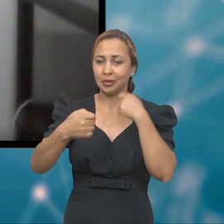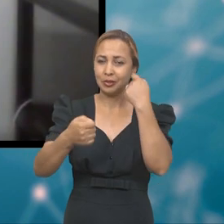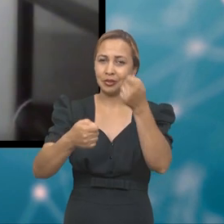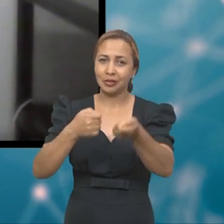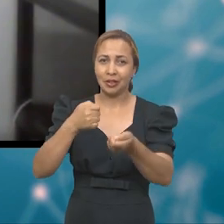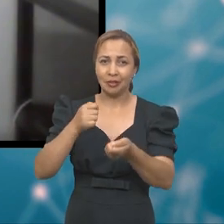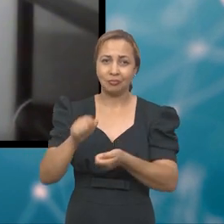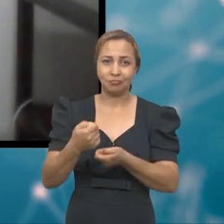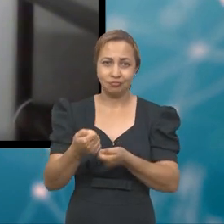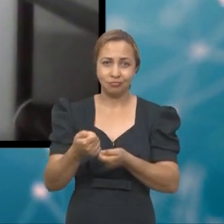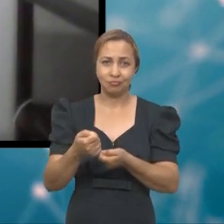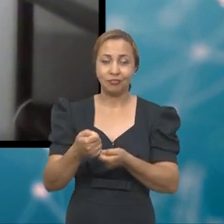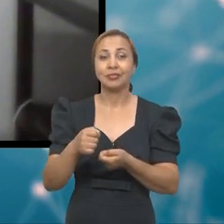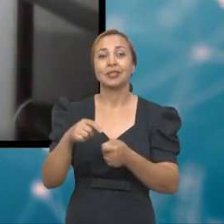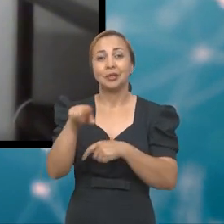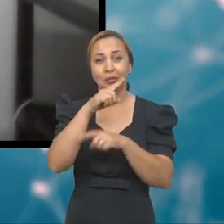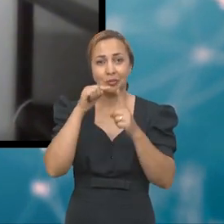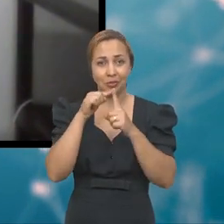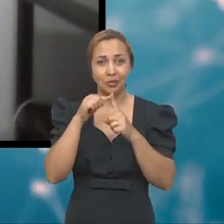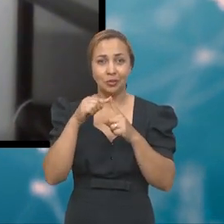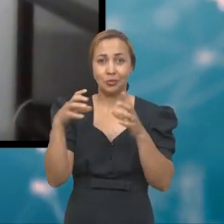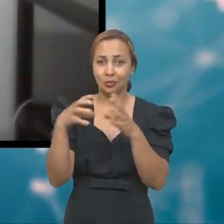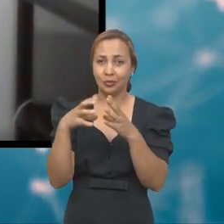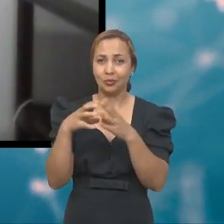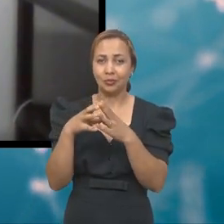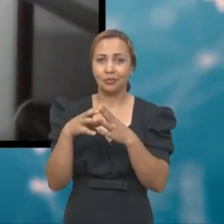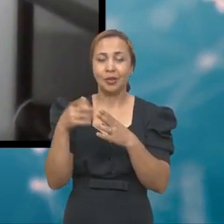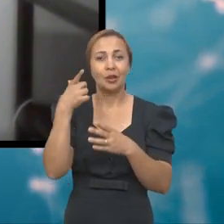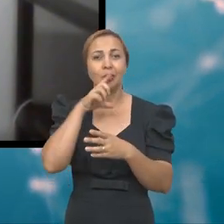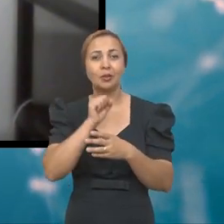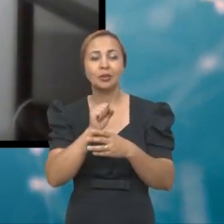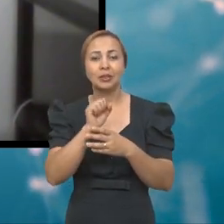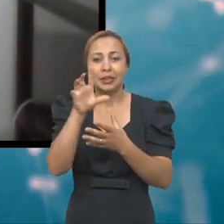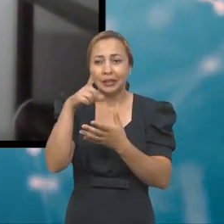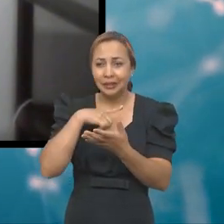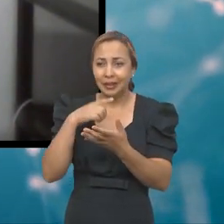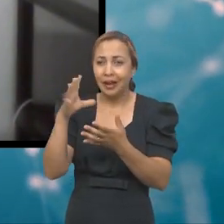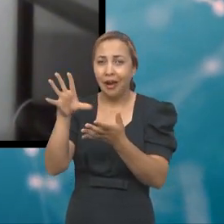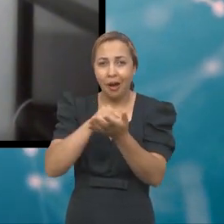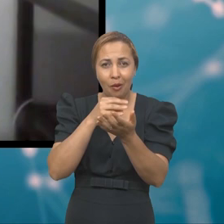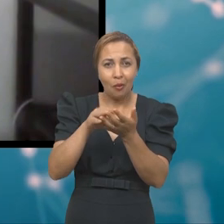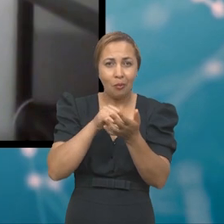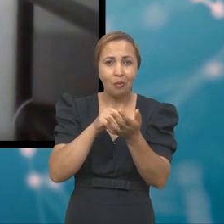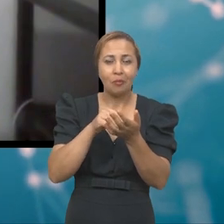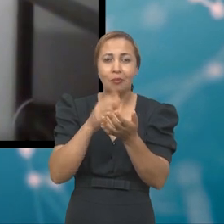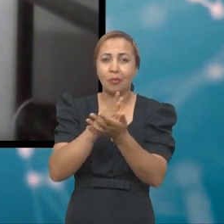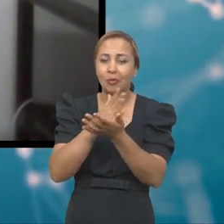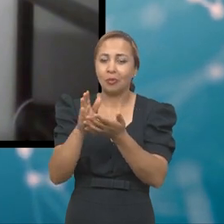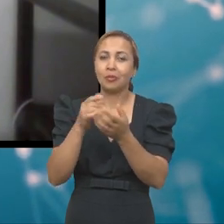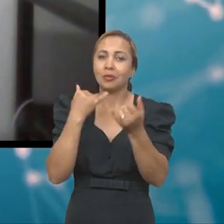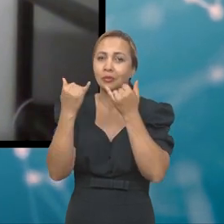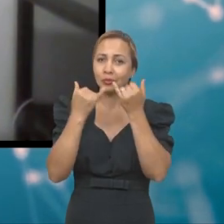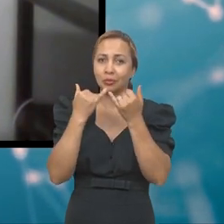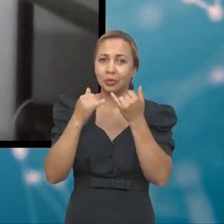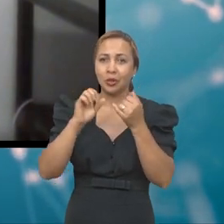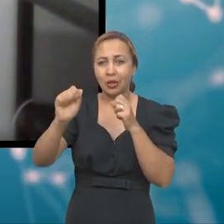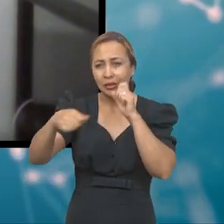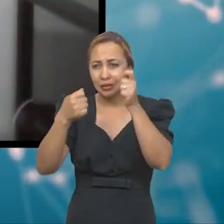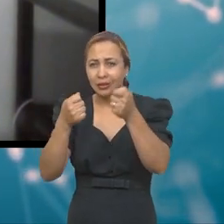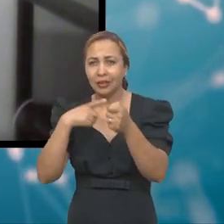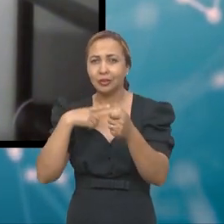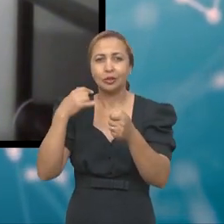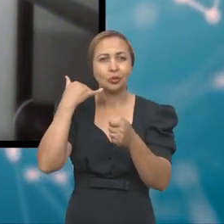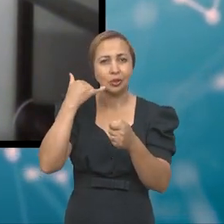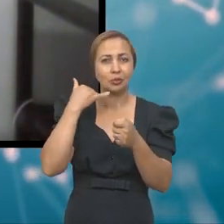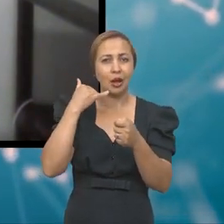e o objetivo desse grupo era conseguir extrair algumas informações de sinais captados